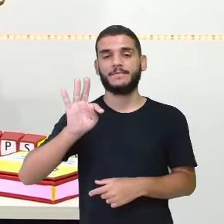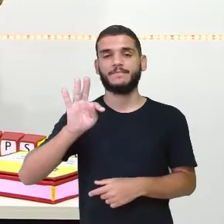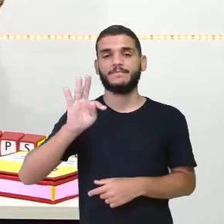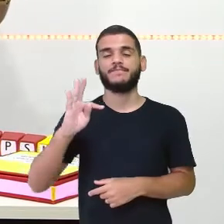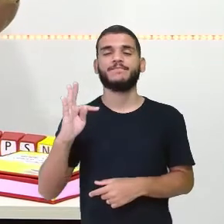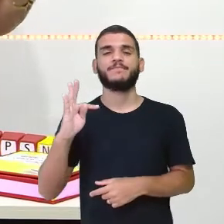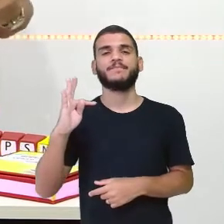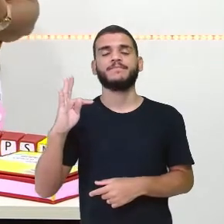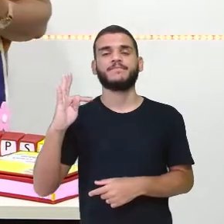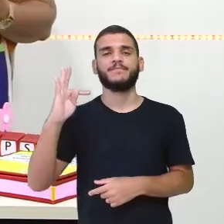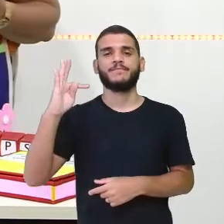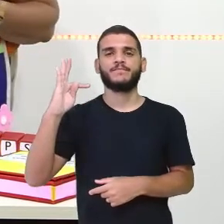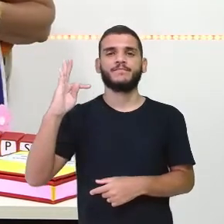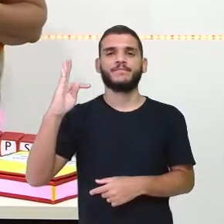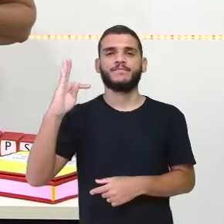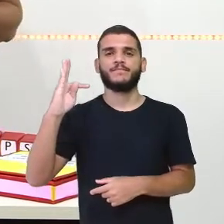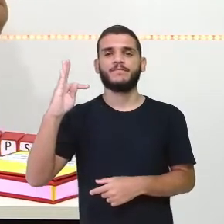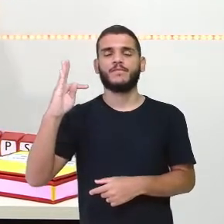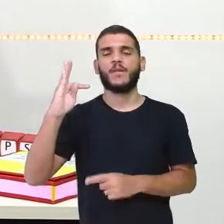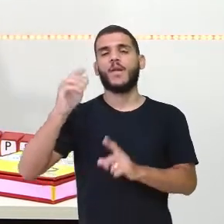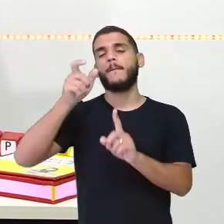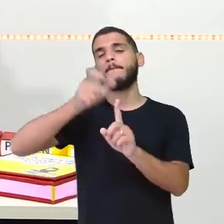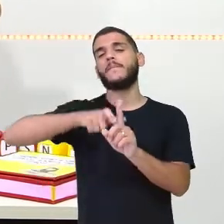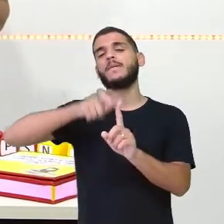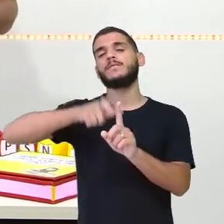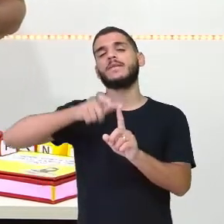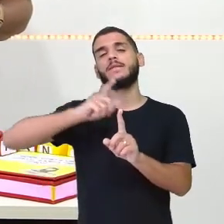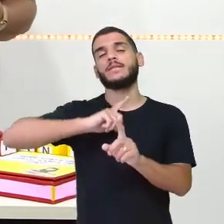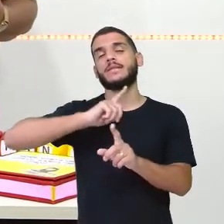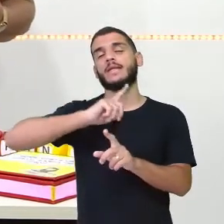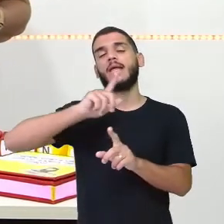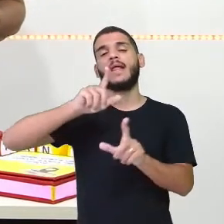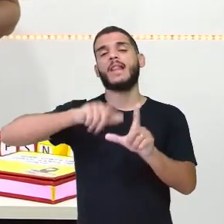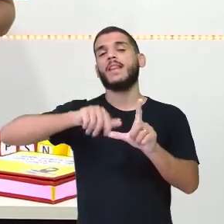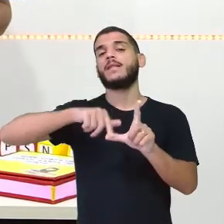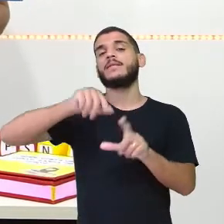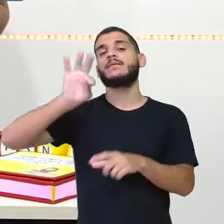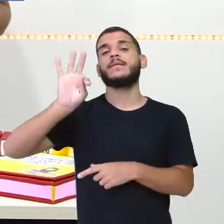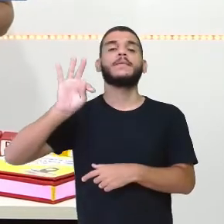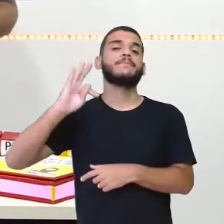E aí? Qual é o personagem que começa com a letra T? Já descobriu?